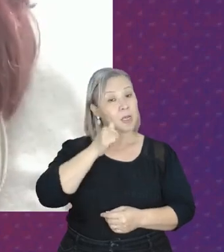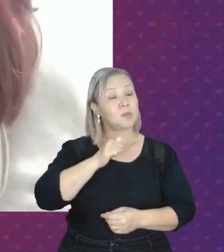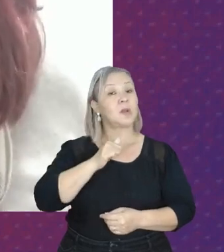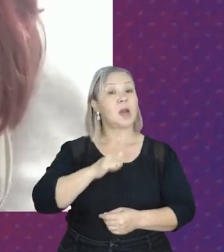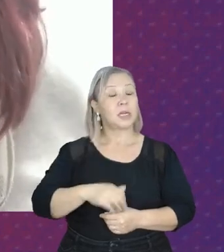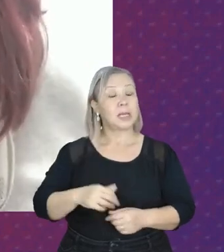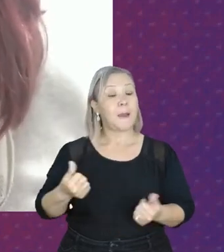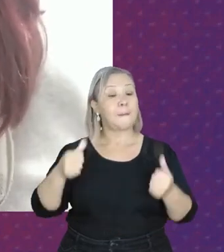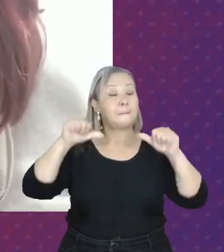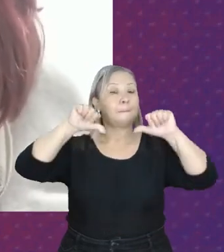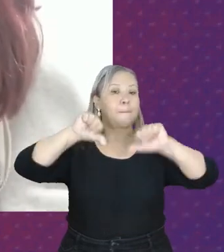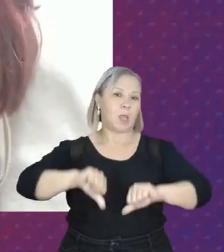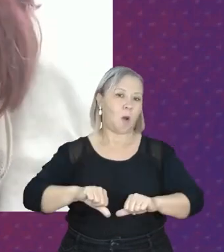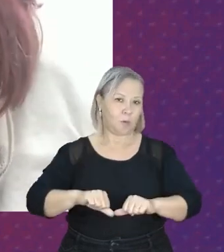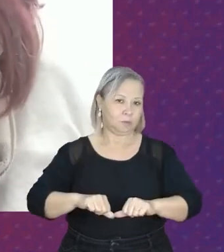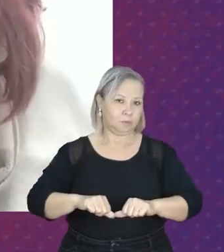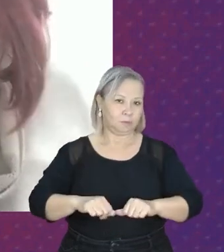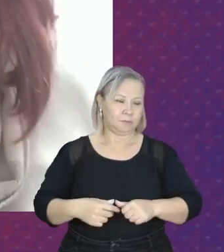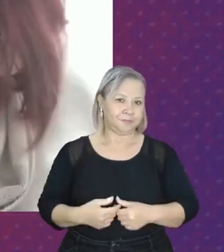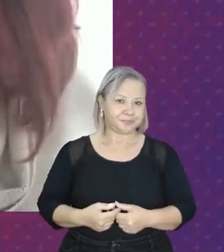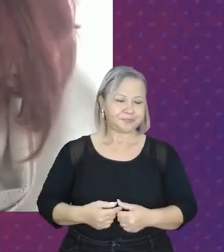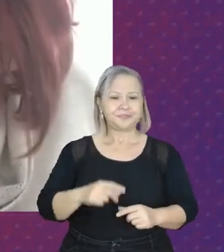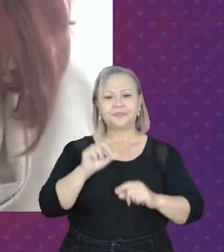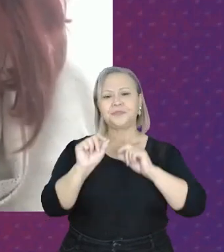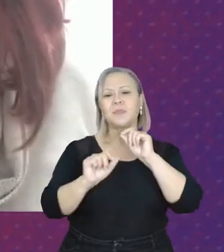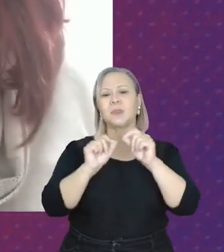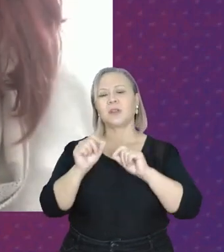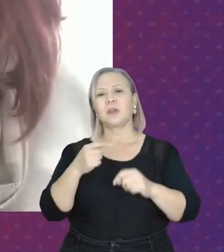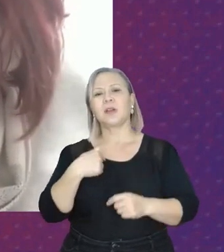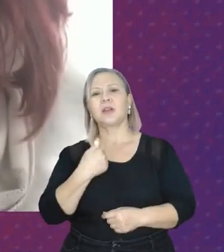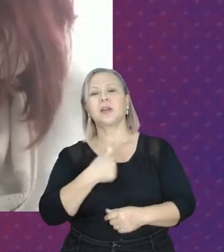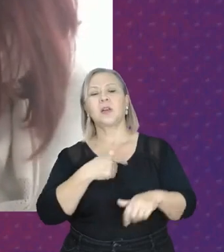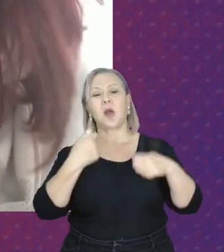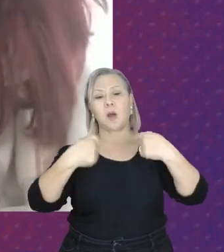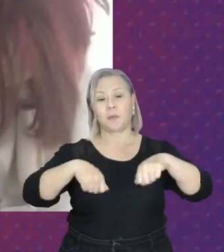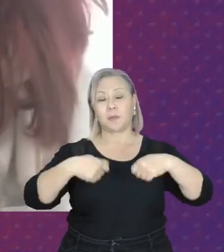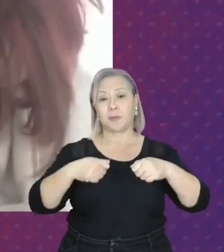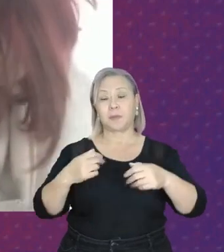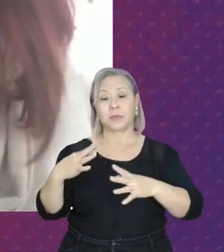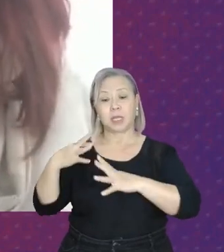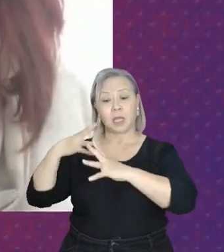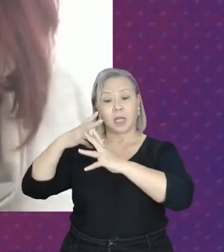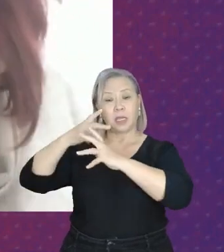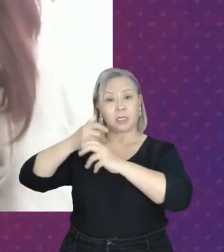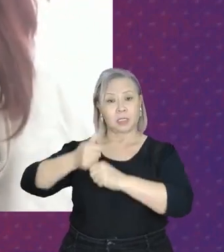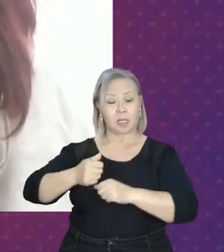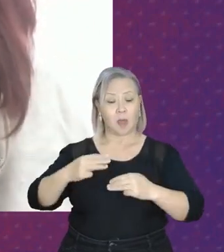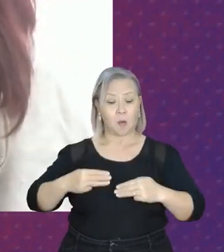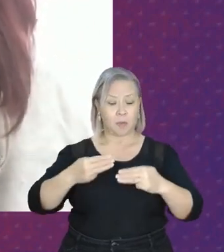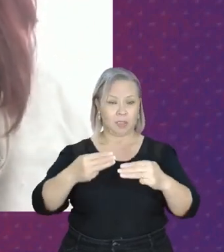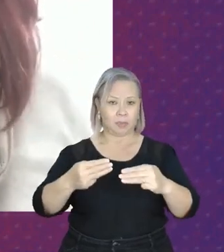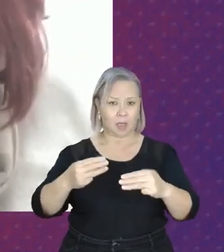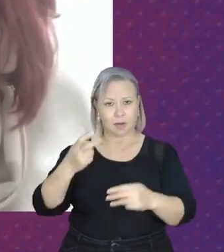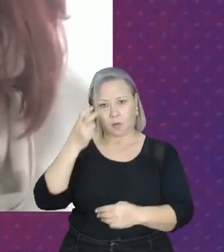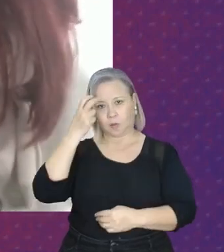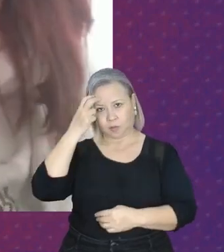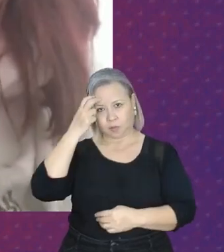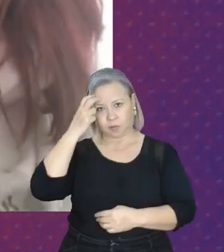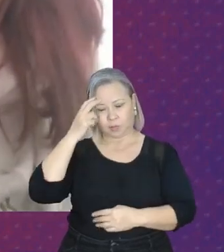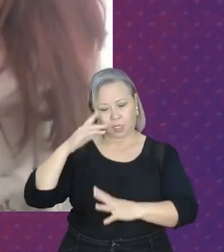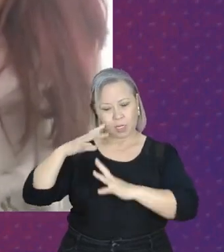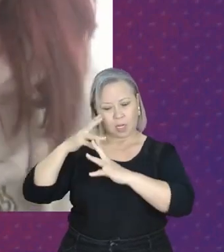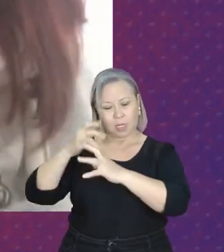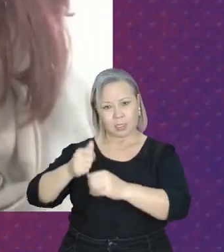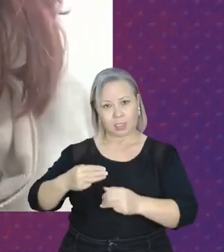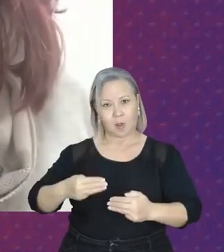pior ainda. O que a gente precisa? A gente precisa resgatar o nosso Ministério da Cultura. Resgatar o